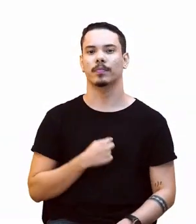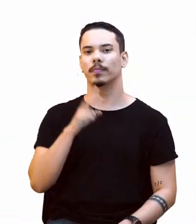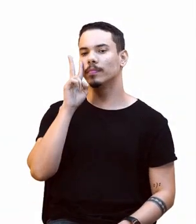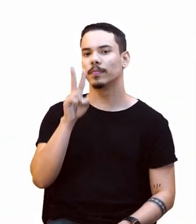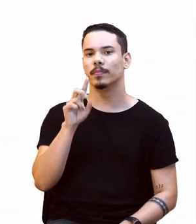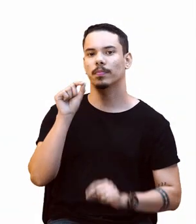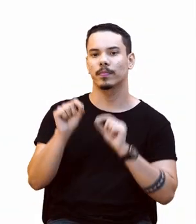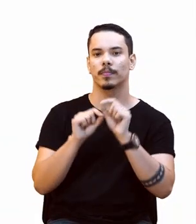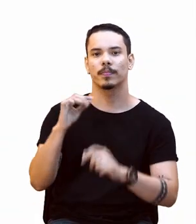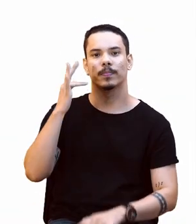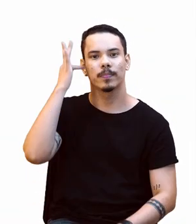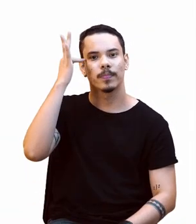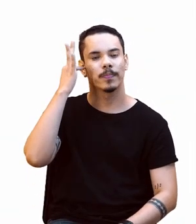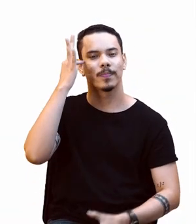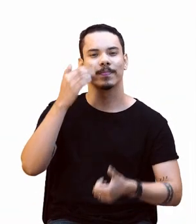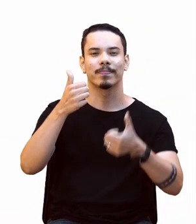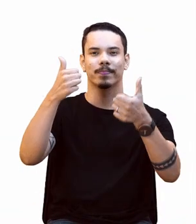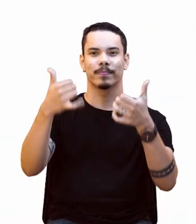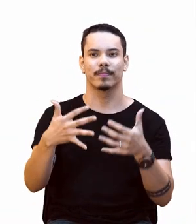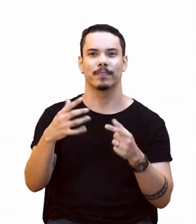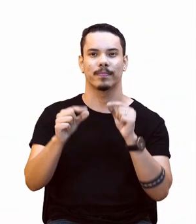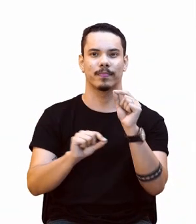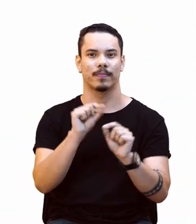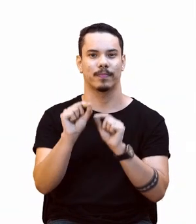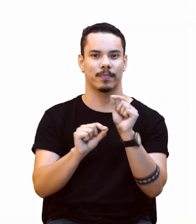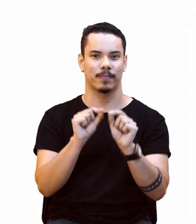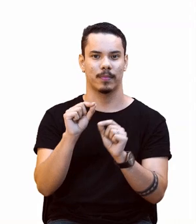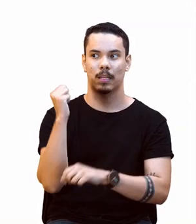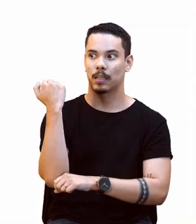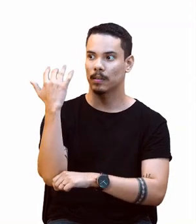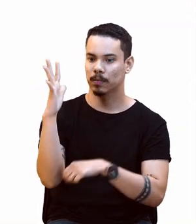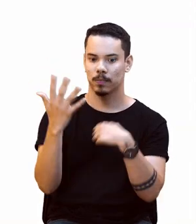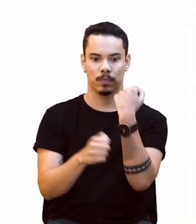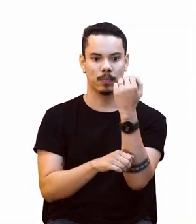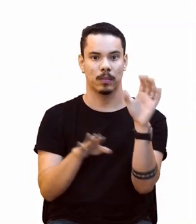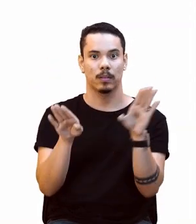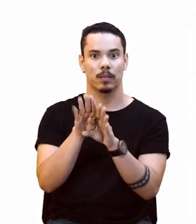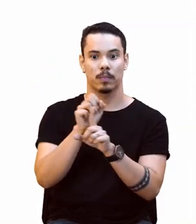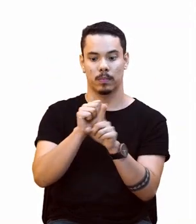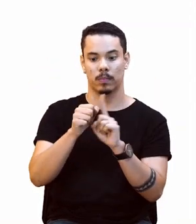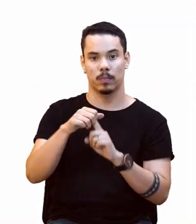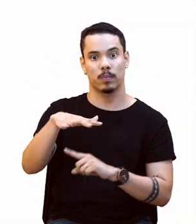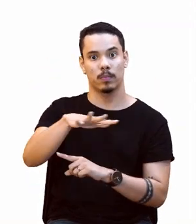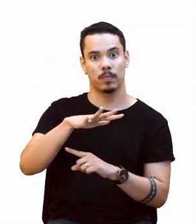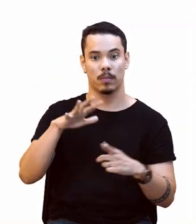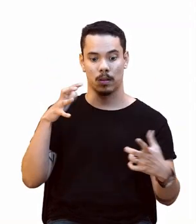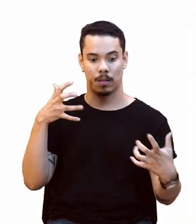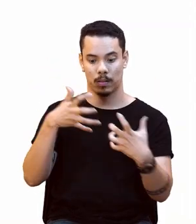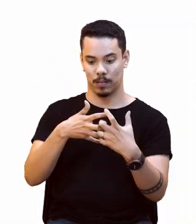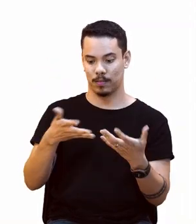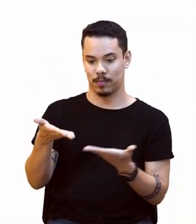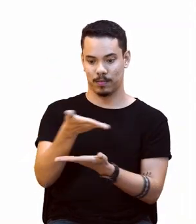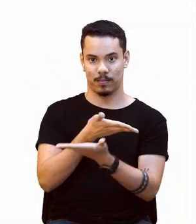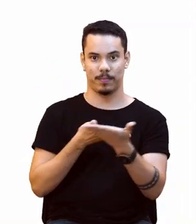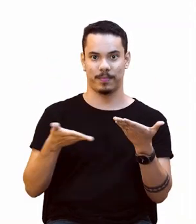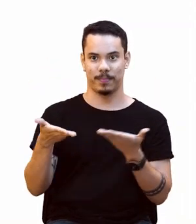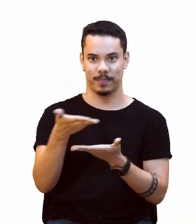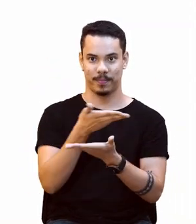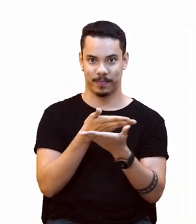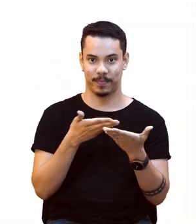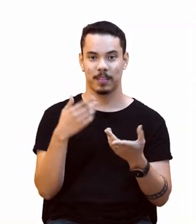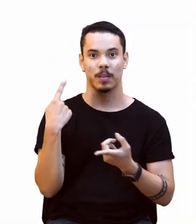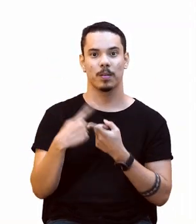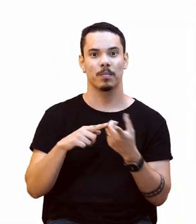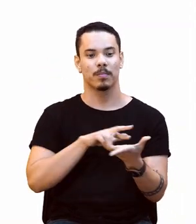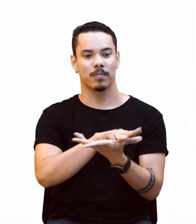diz o que ela diz sobre a natureza e a sociedade, essa interação. Em diversos